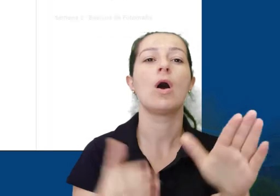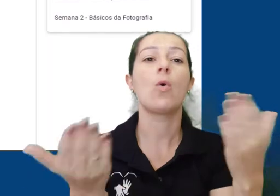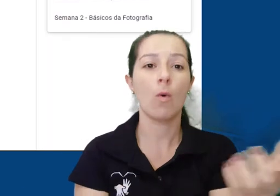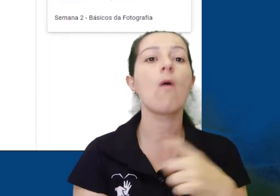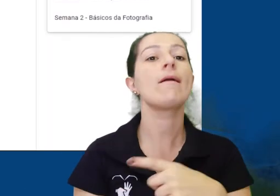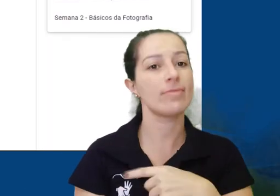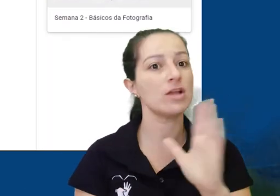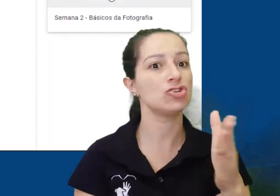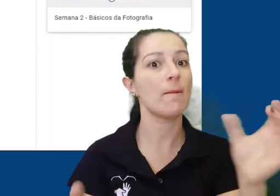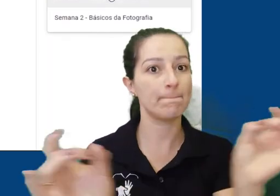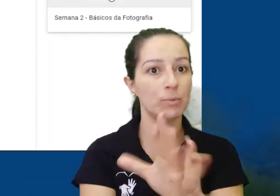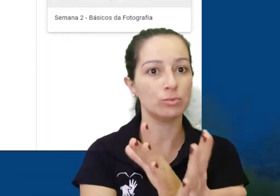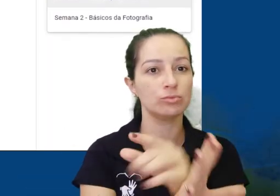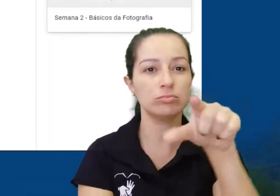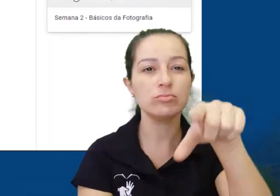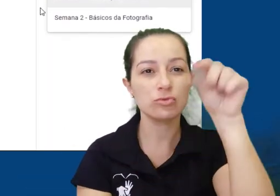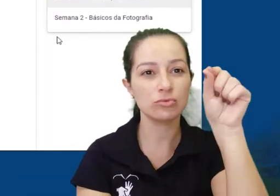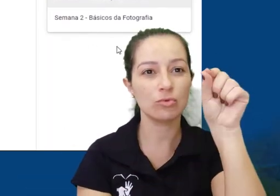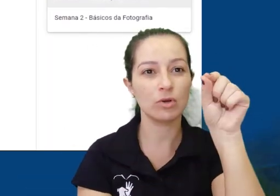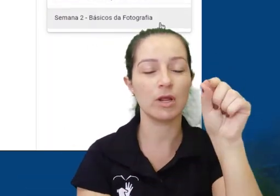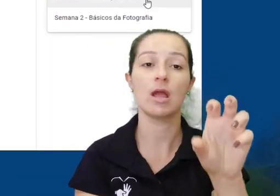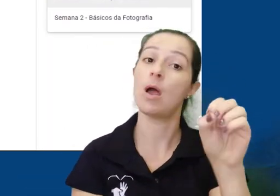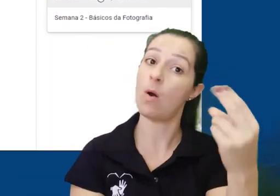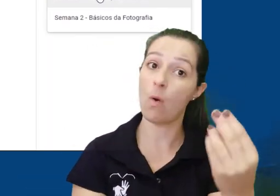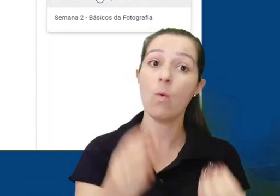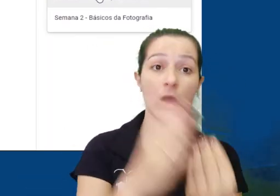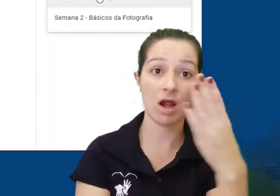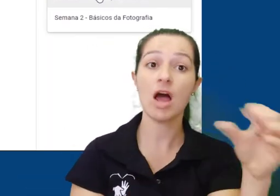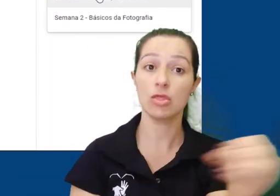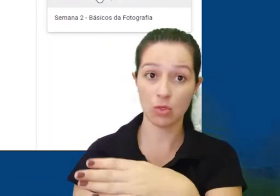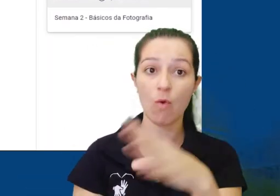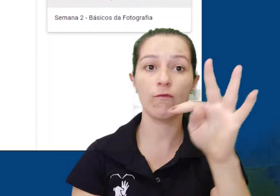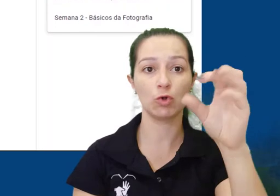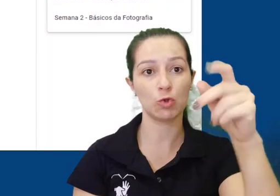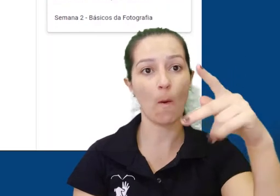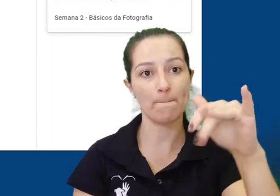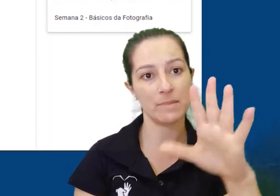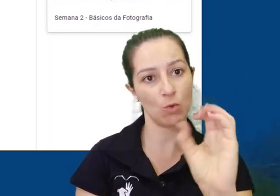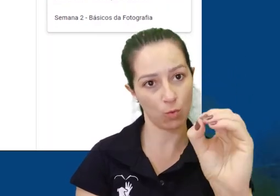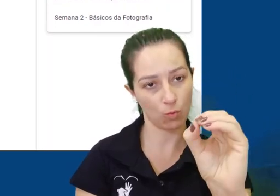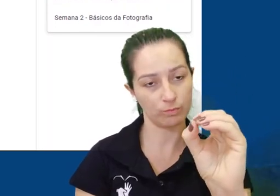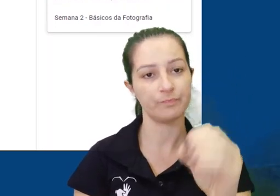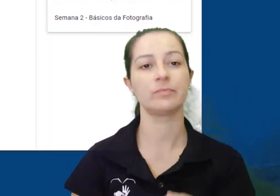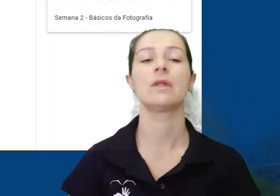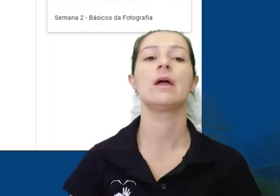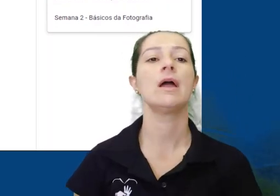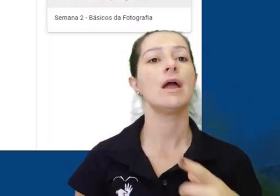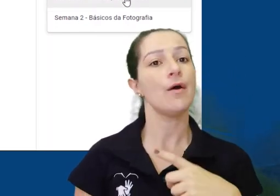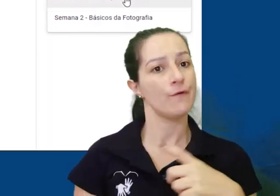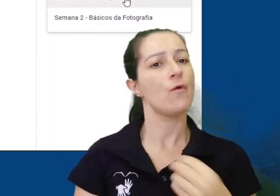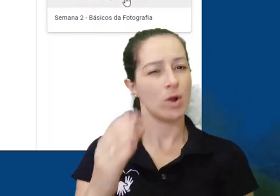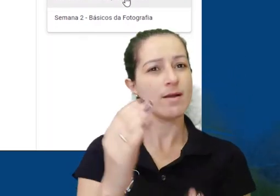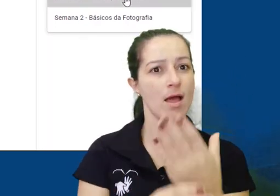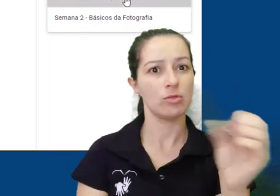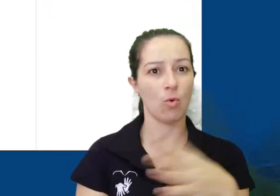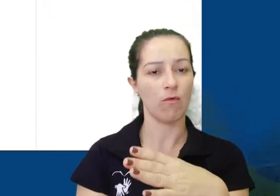para qual tópico existente da sua turma este material será direcionado, ou você ainda pode criar um novo diretamente desta opção. Então criarei um